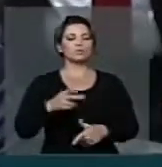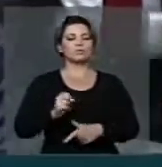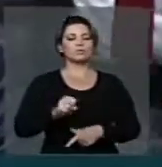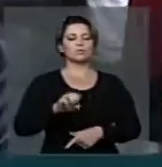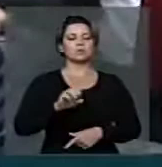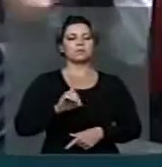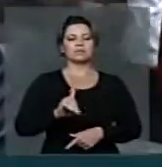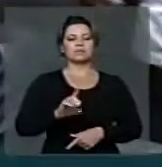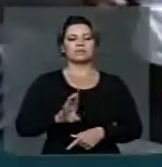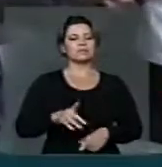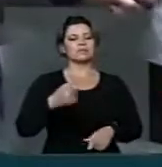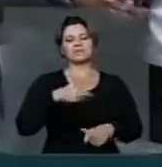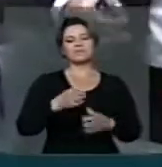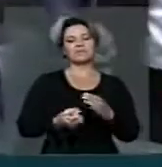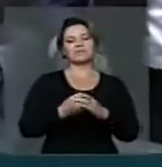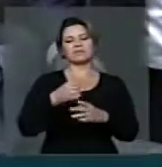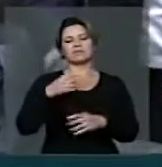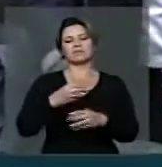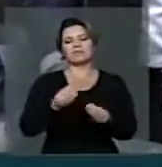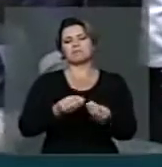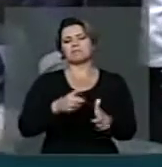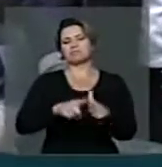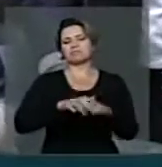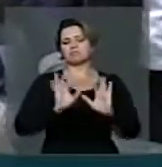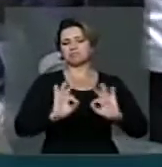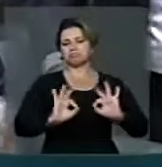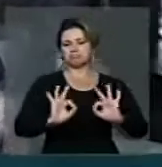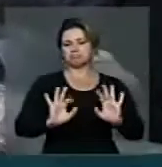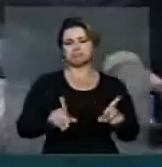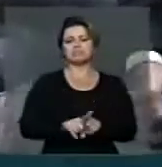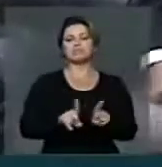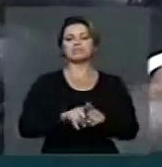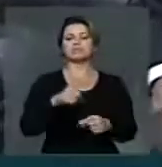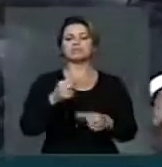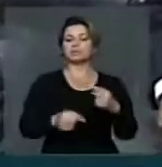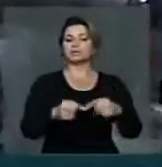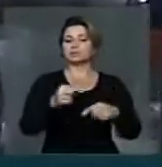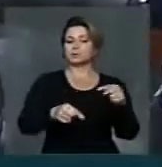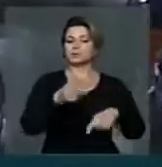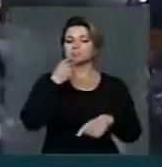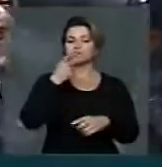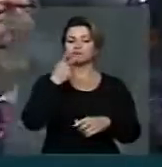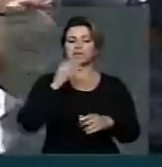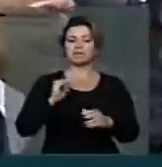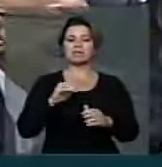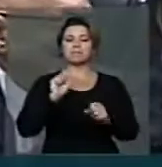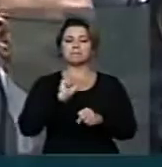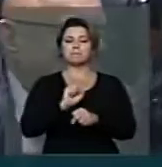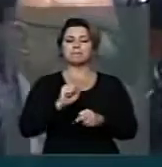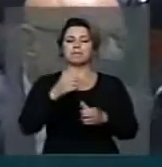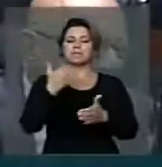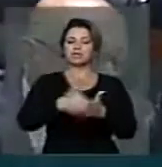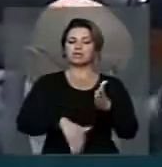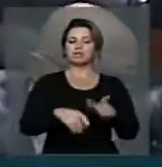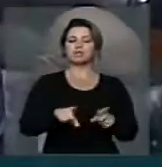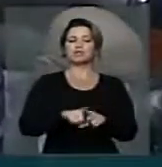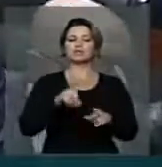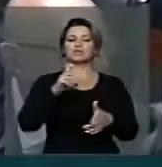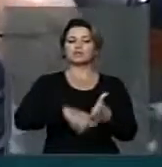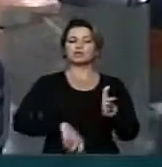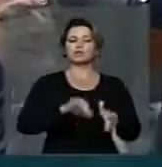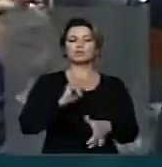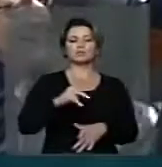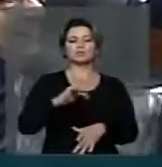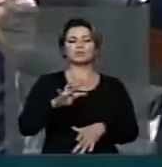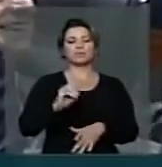criar nenhum tipo de problema, mas entendemos que ao discutir desoneração, temos que discutir também desoneração